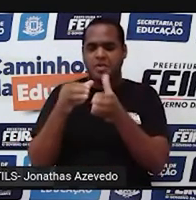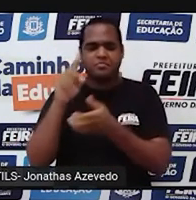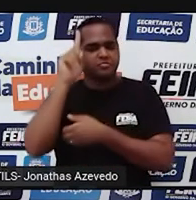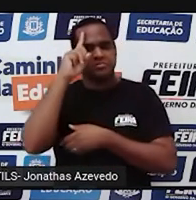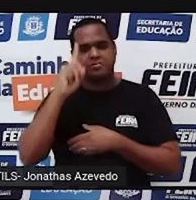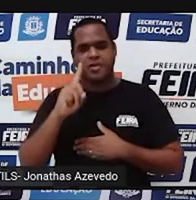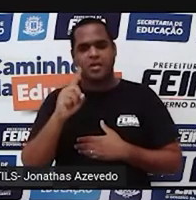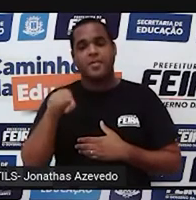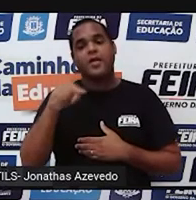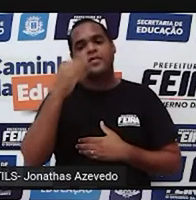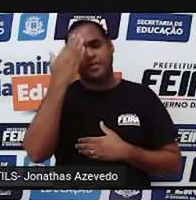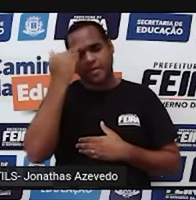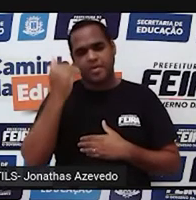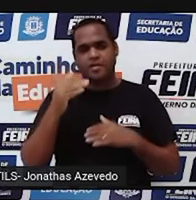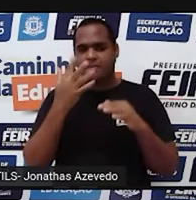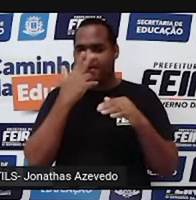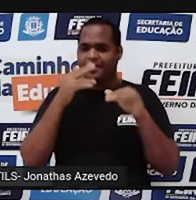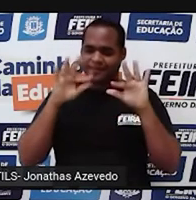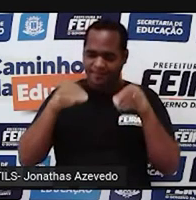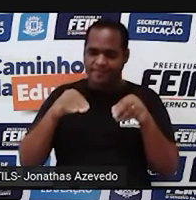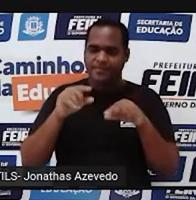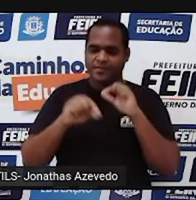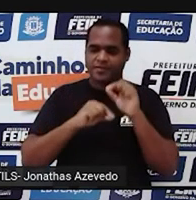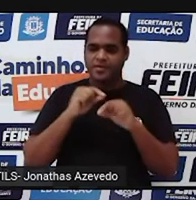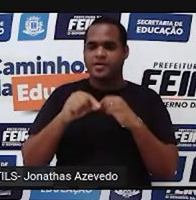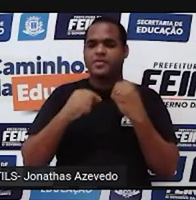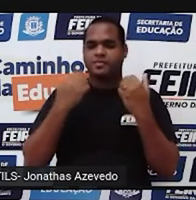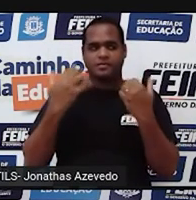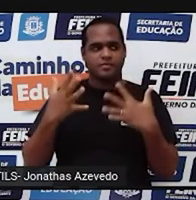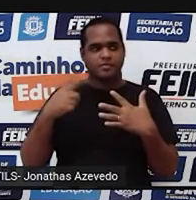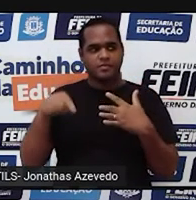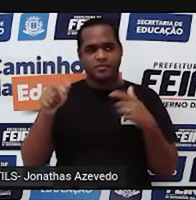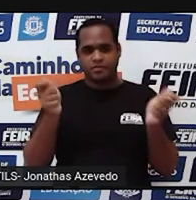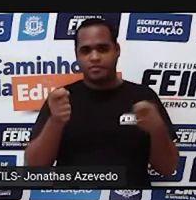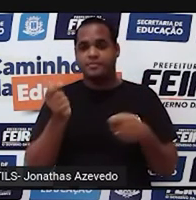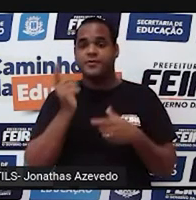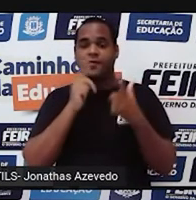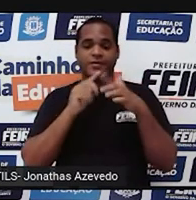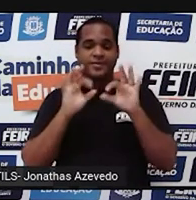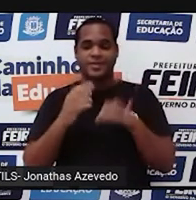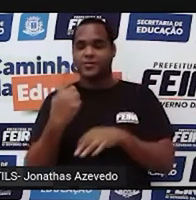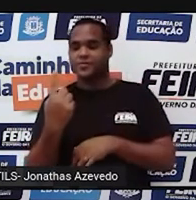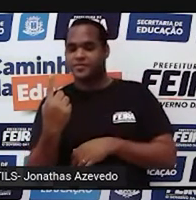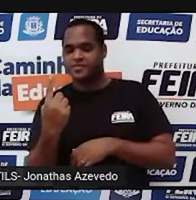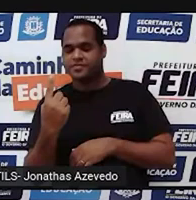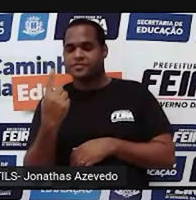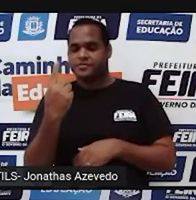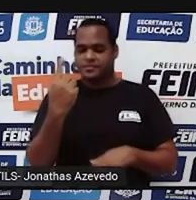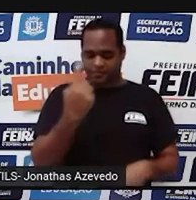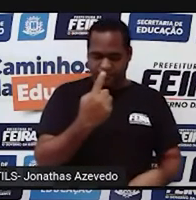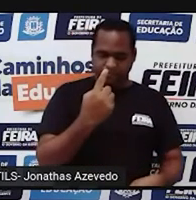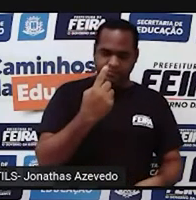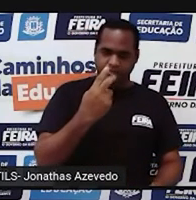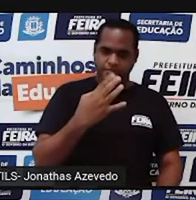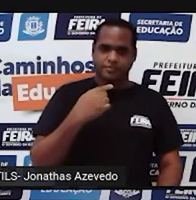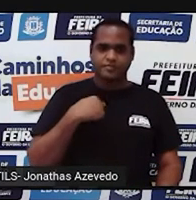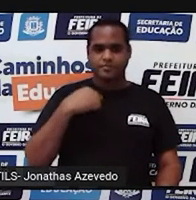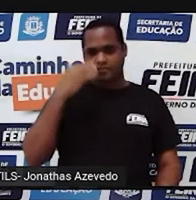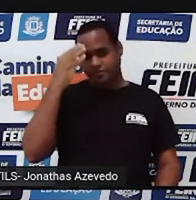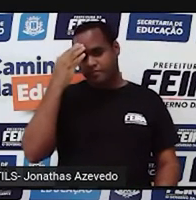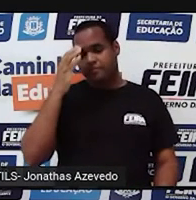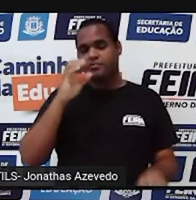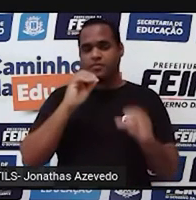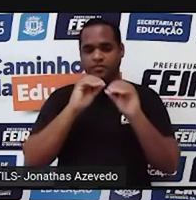sabe que são infinitos números. A gente até consegue escrever de um a um, claro, entendendo